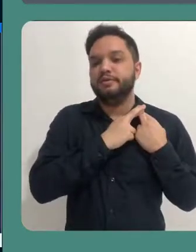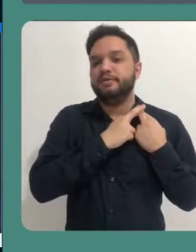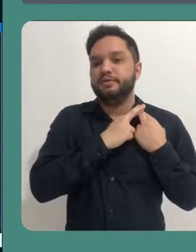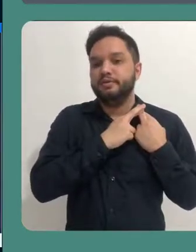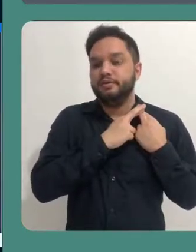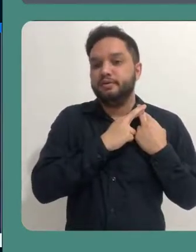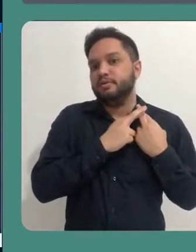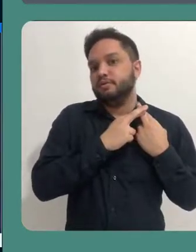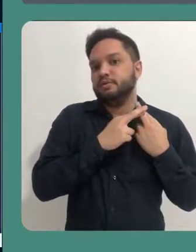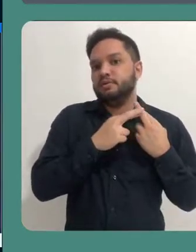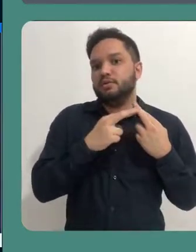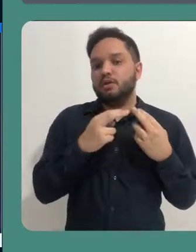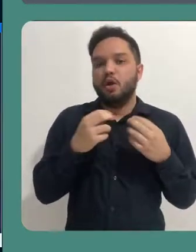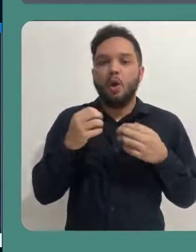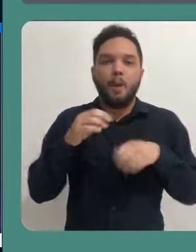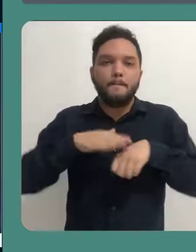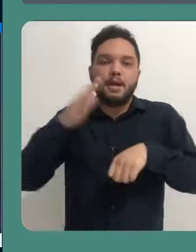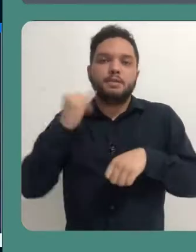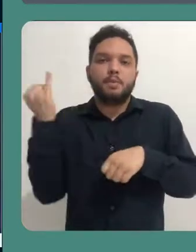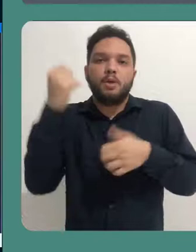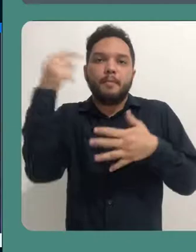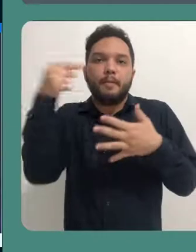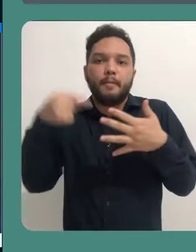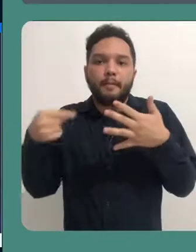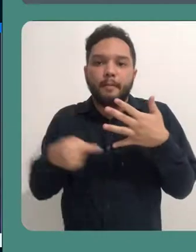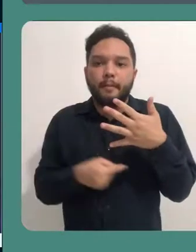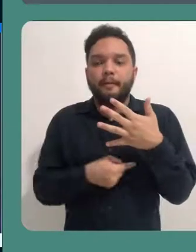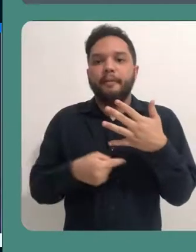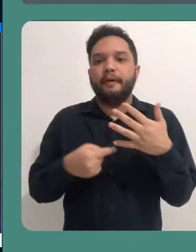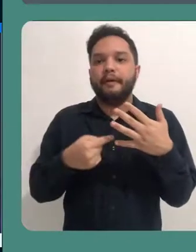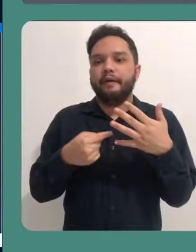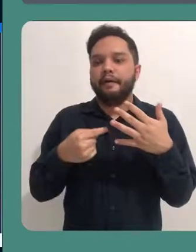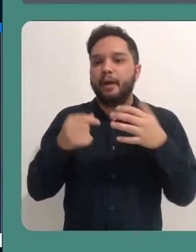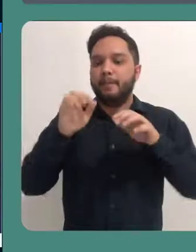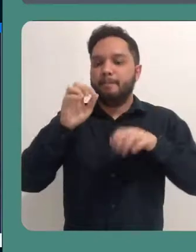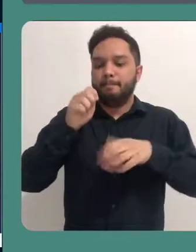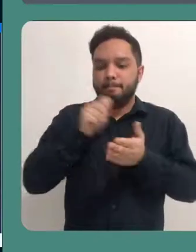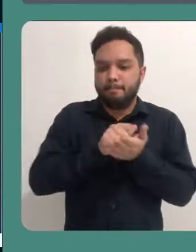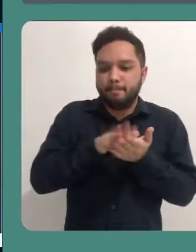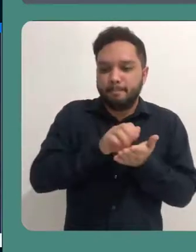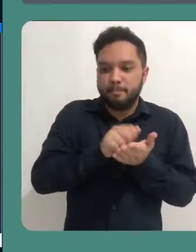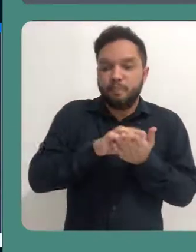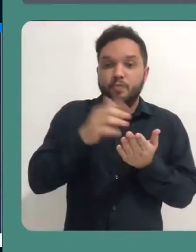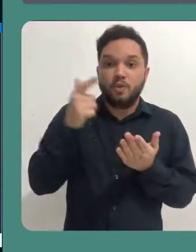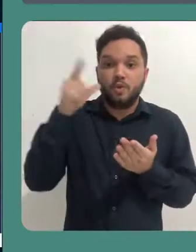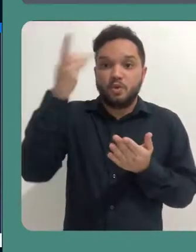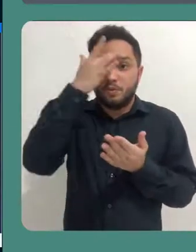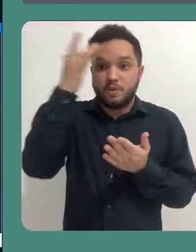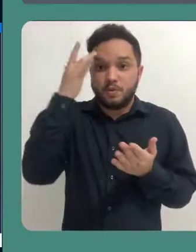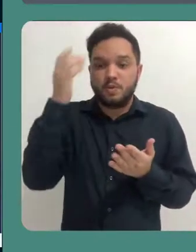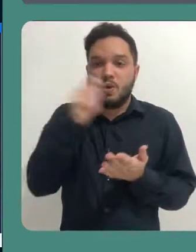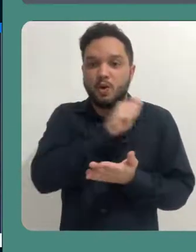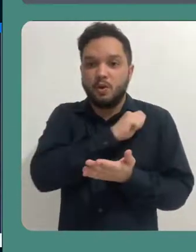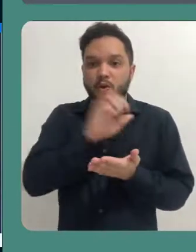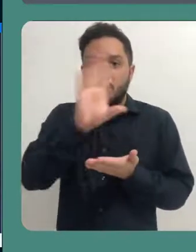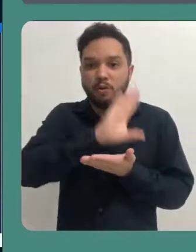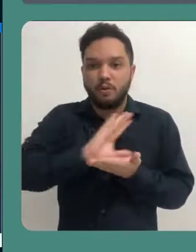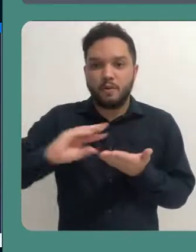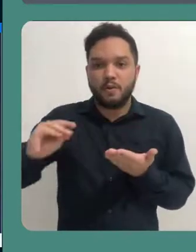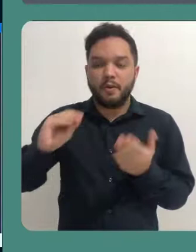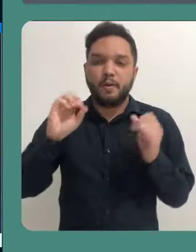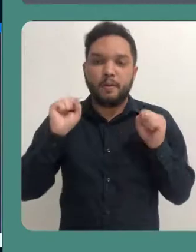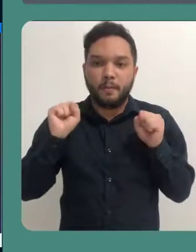em fazer os apontamentos ou os destaques dessa aula em uma nota compartilhada e depois os demais utilizarem a nota,